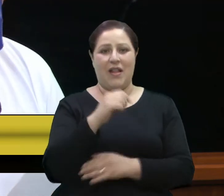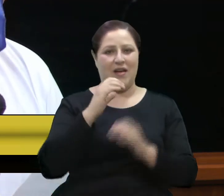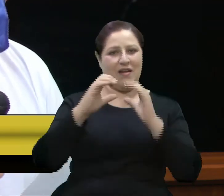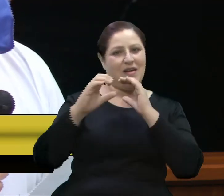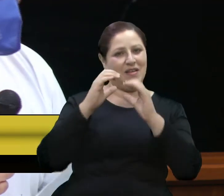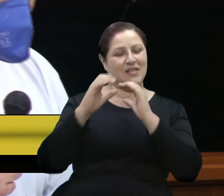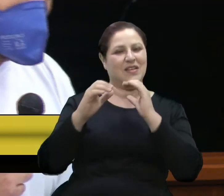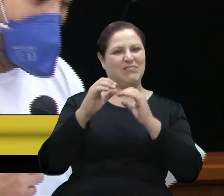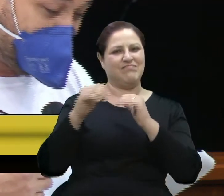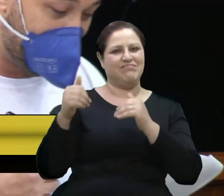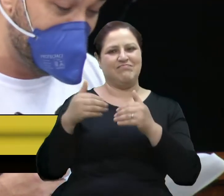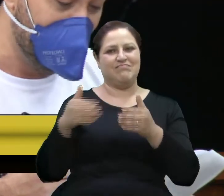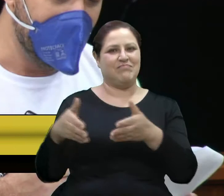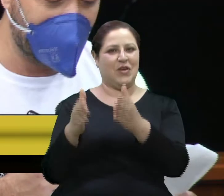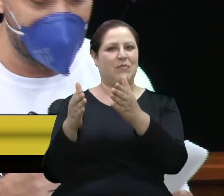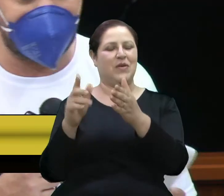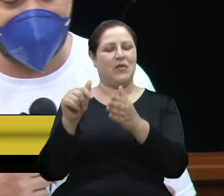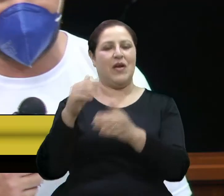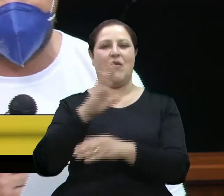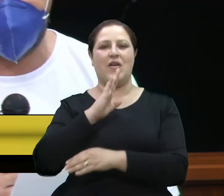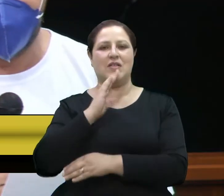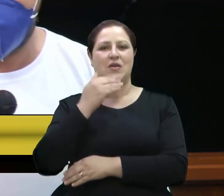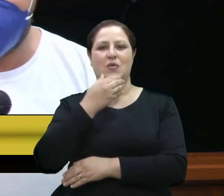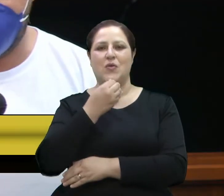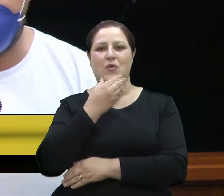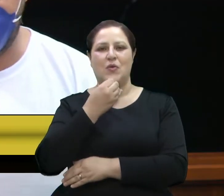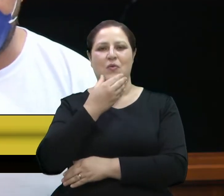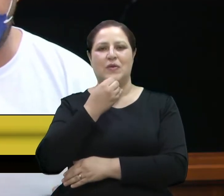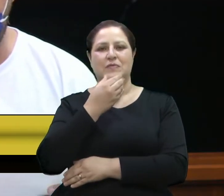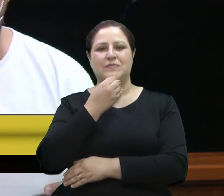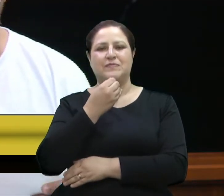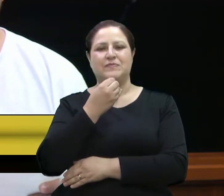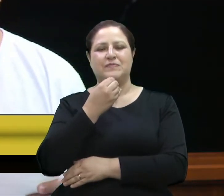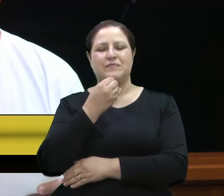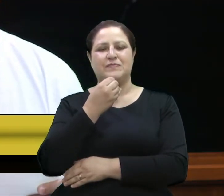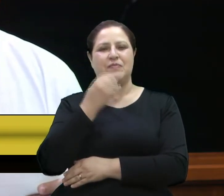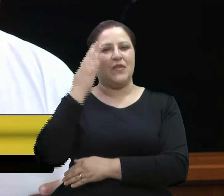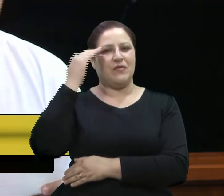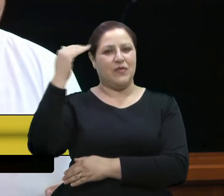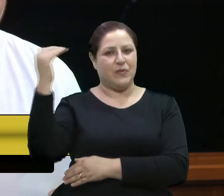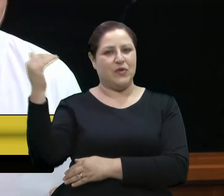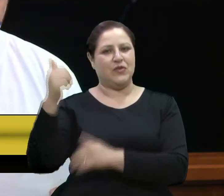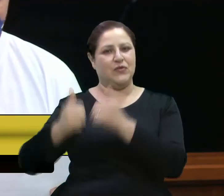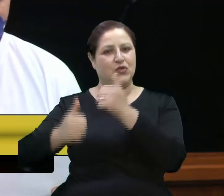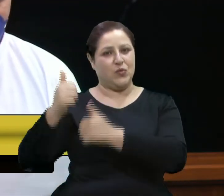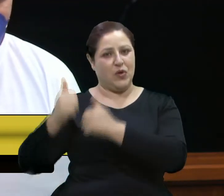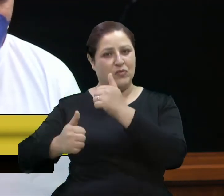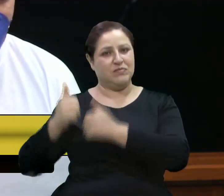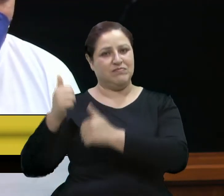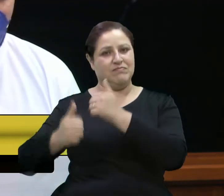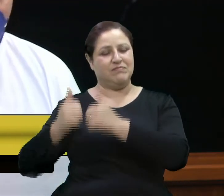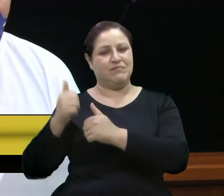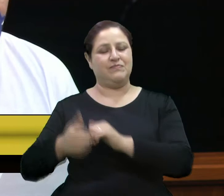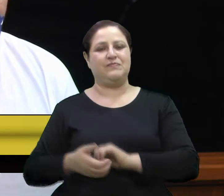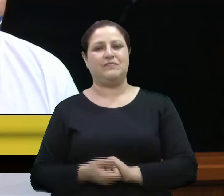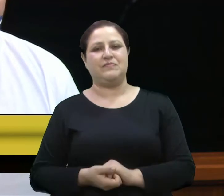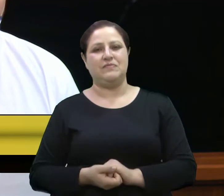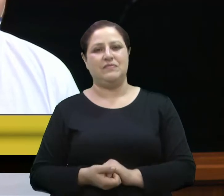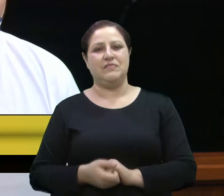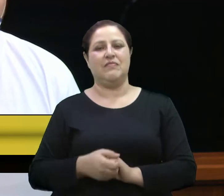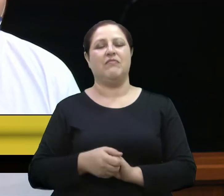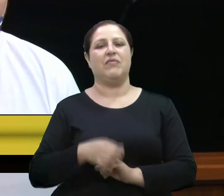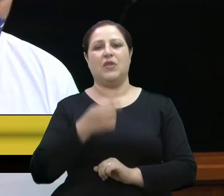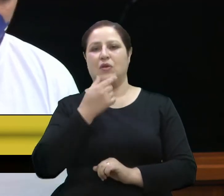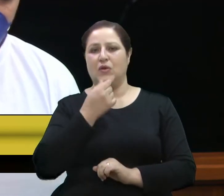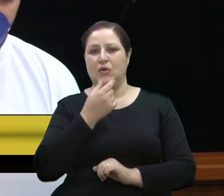de Quadro, do time Flamengo, que hoje é a Sociedade Esportiva Recreativa de Caxias, ser Caxias. Mário, natural de